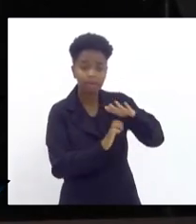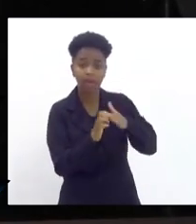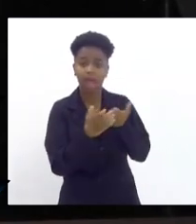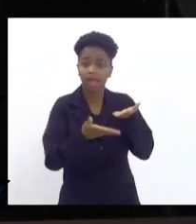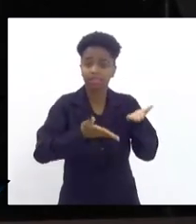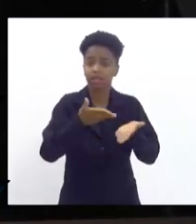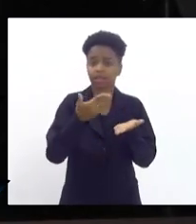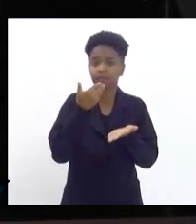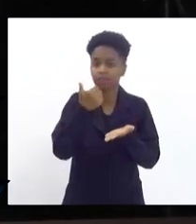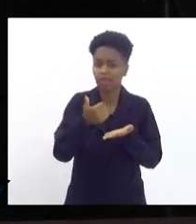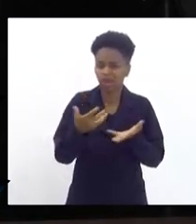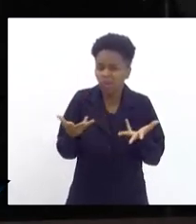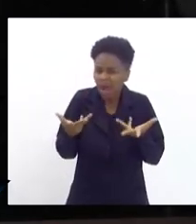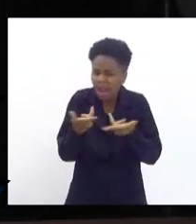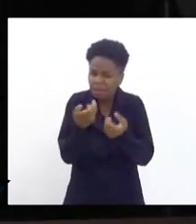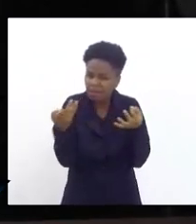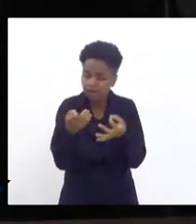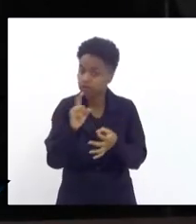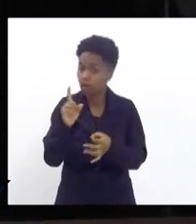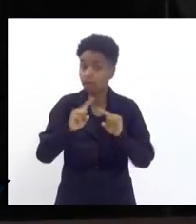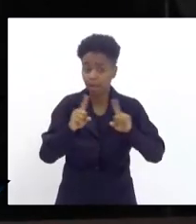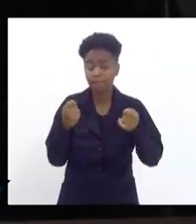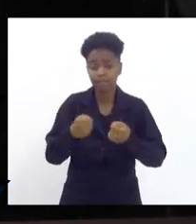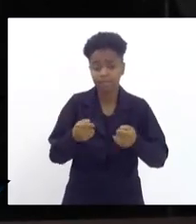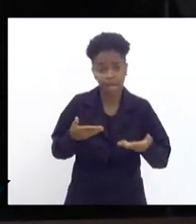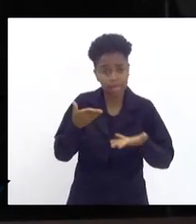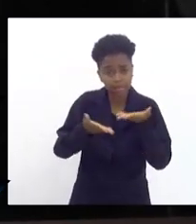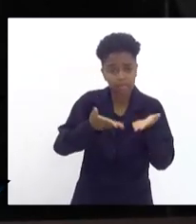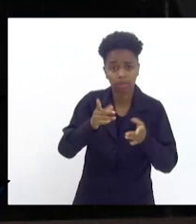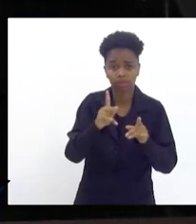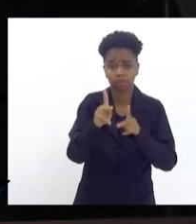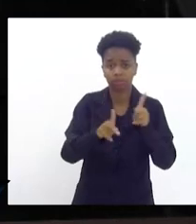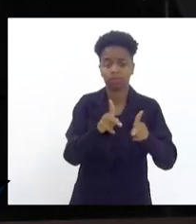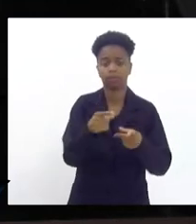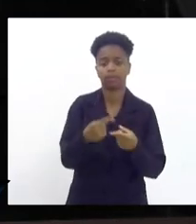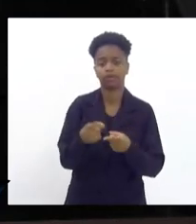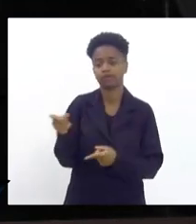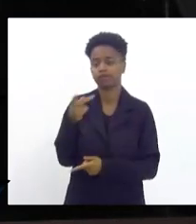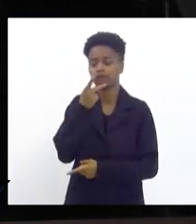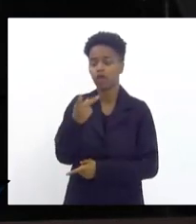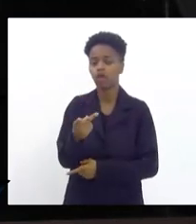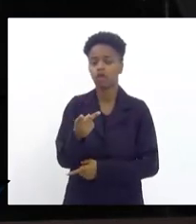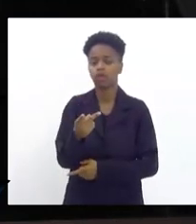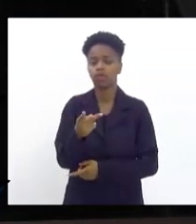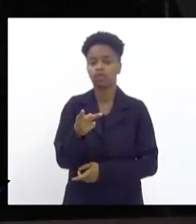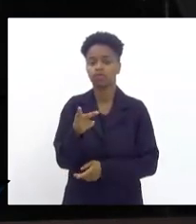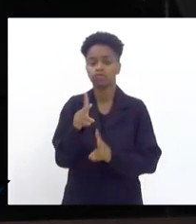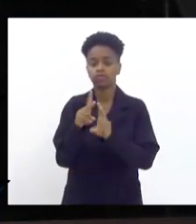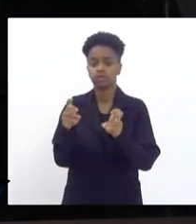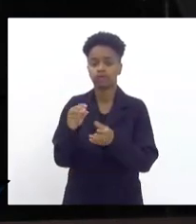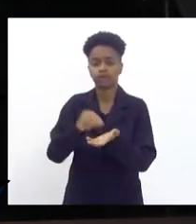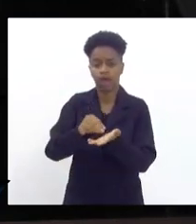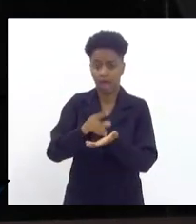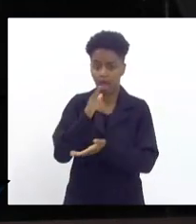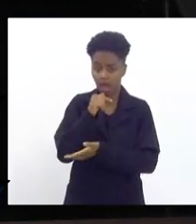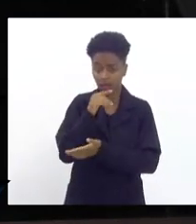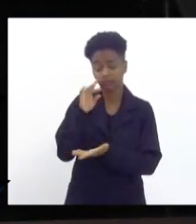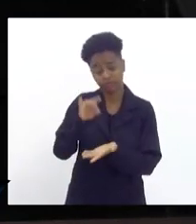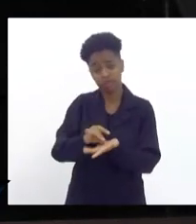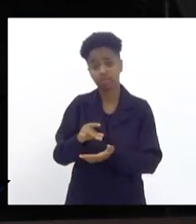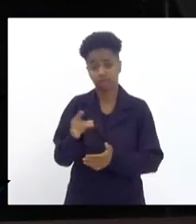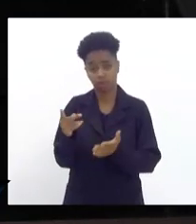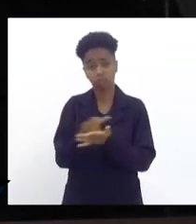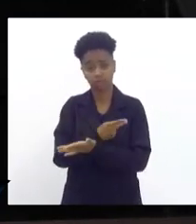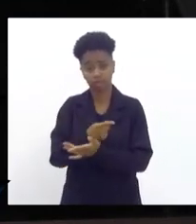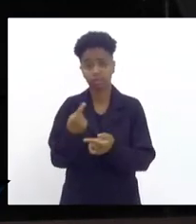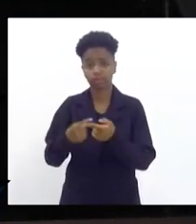não digo de excelente qualidade mas pelo menos atender a população quando vossa excelência fala da questão do não abastecimento é verdade é onde